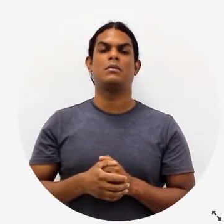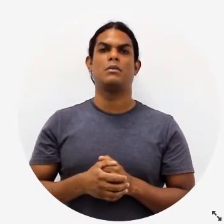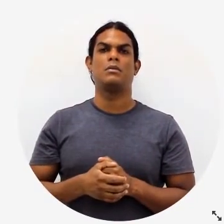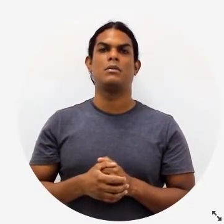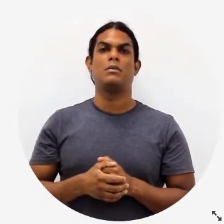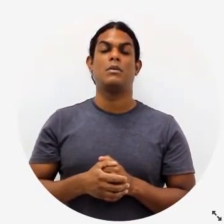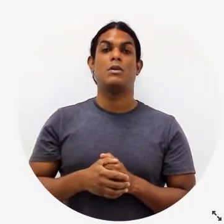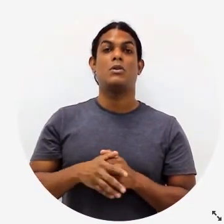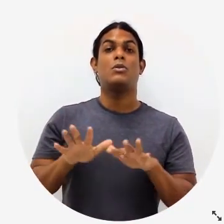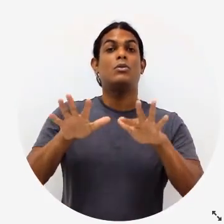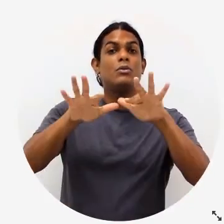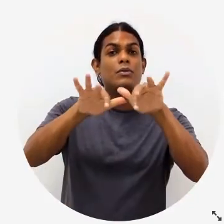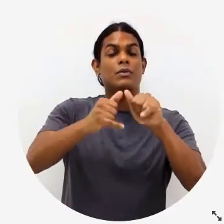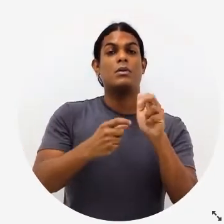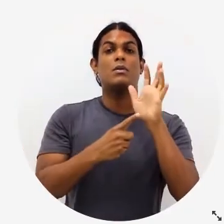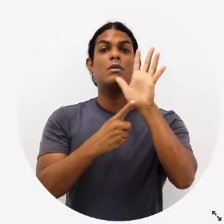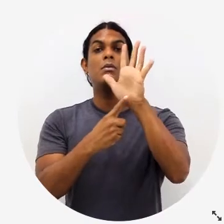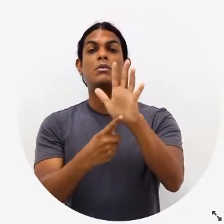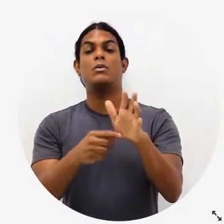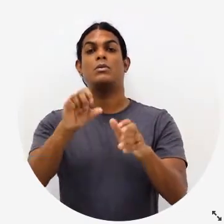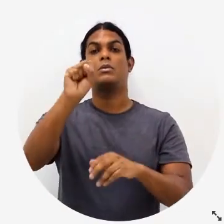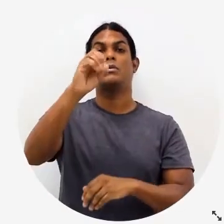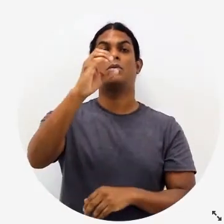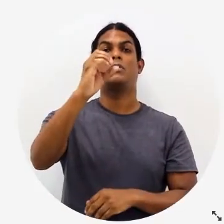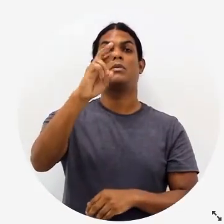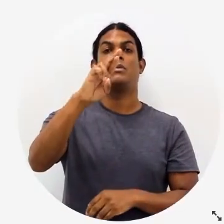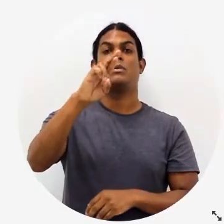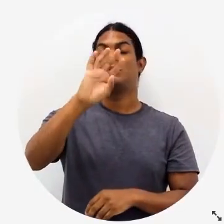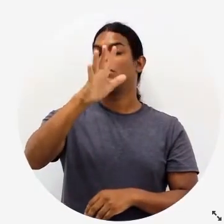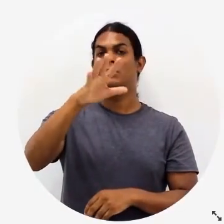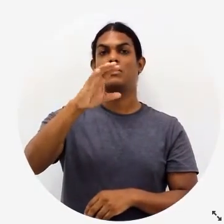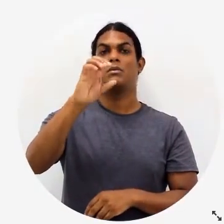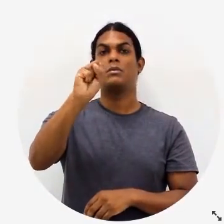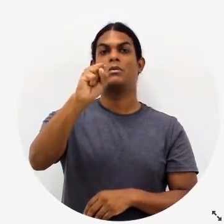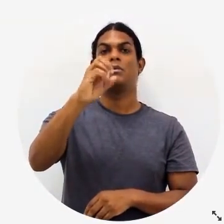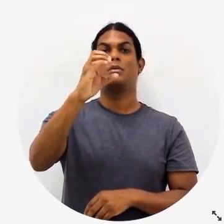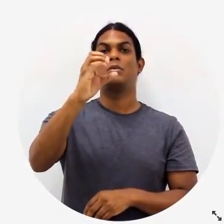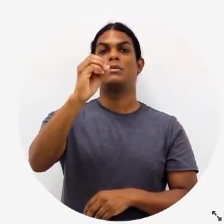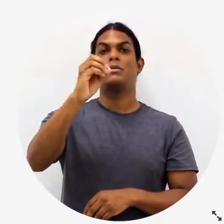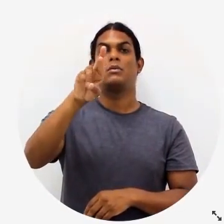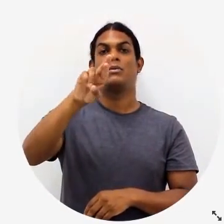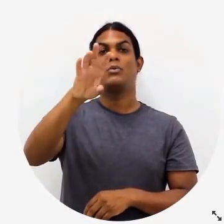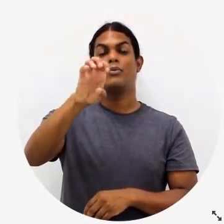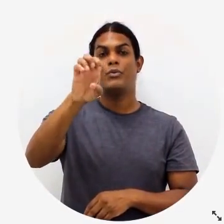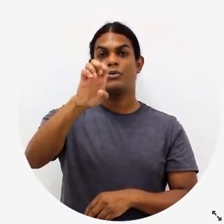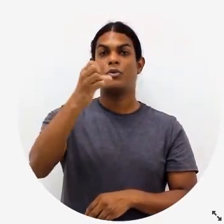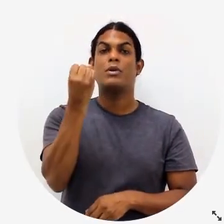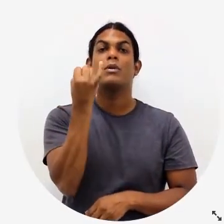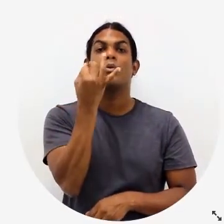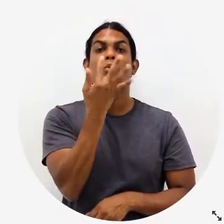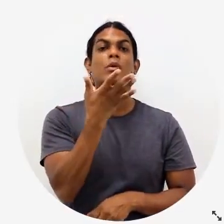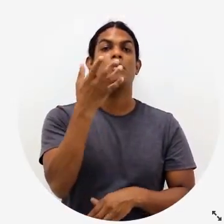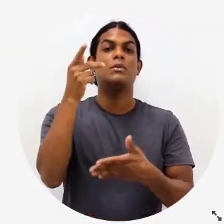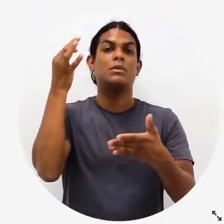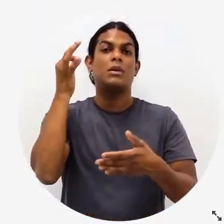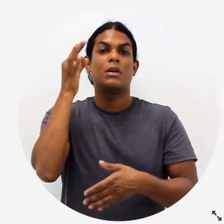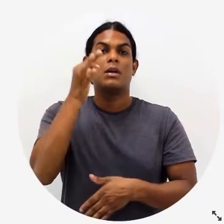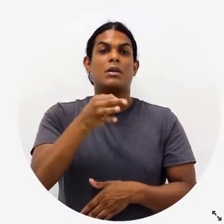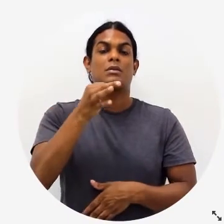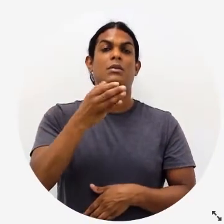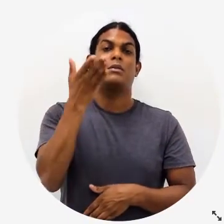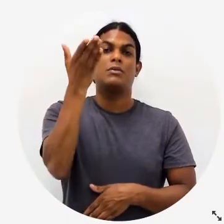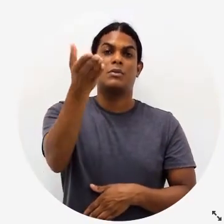eu errei. E aqui, vamos lá. Aprendizagem em pequenos intervalos de tempo. Cliquei. Deu certo. Acertei.